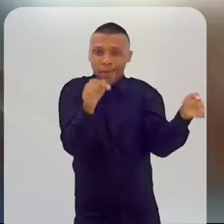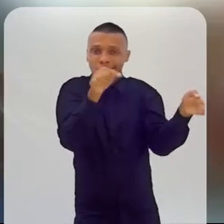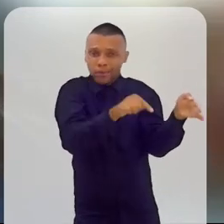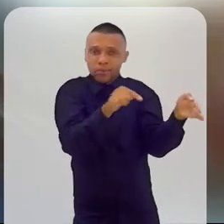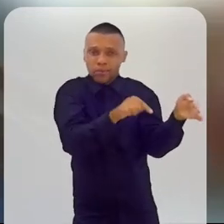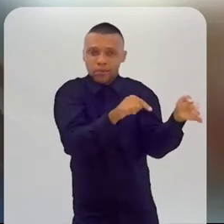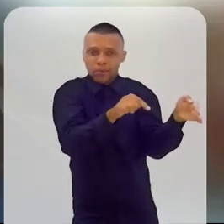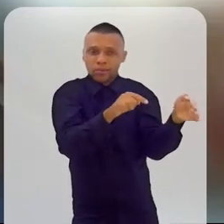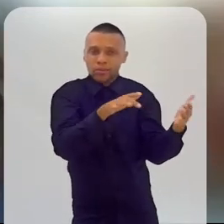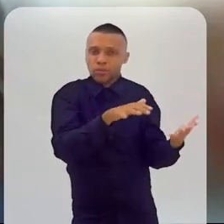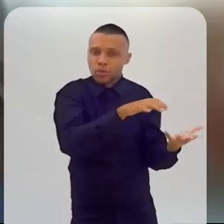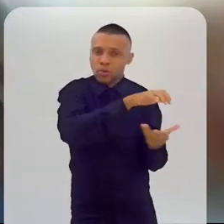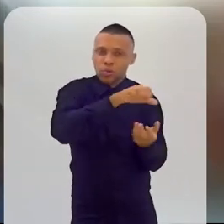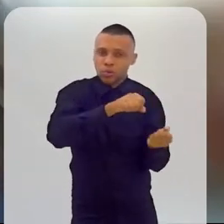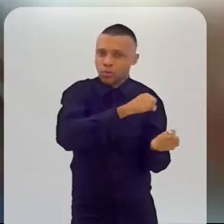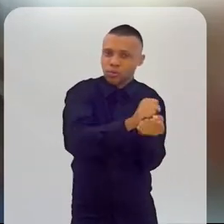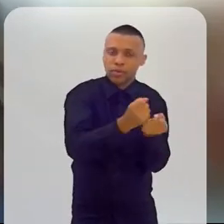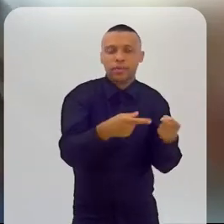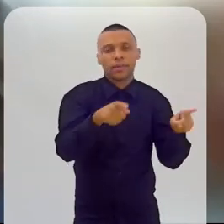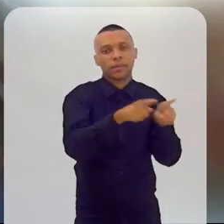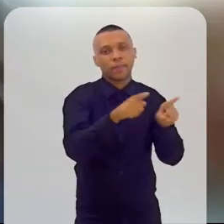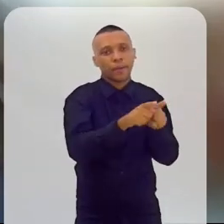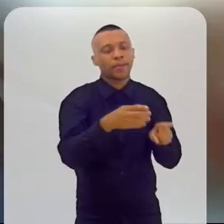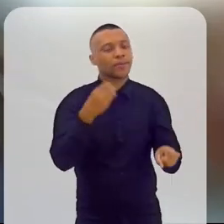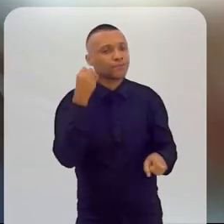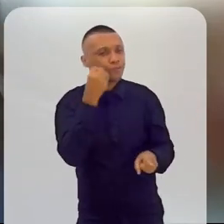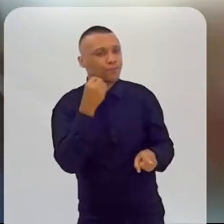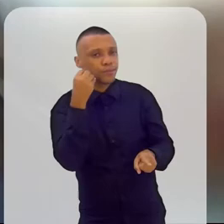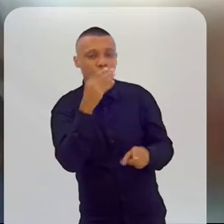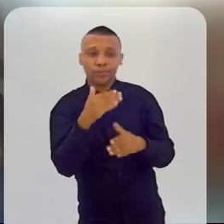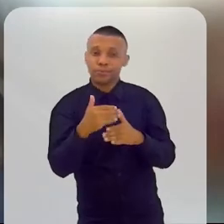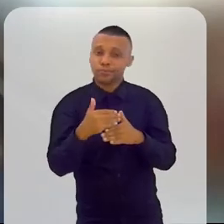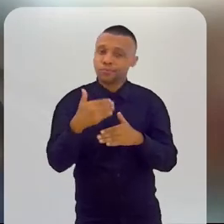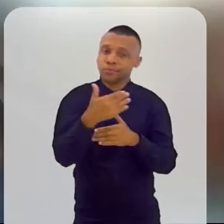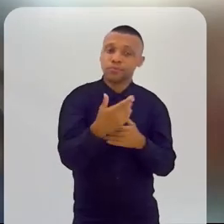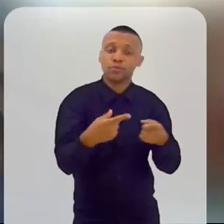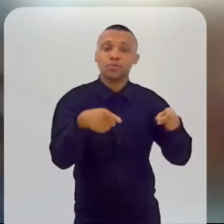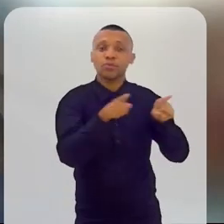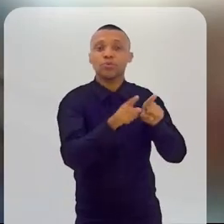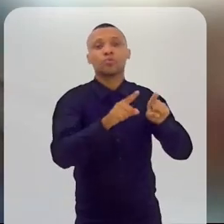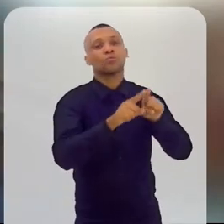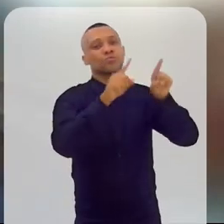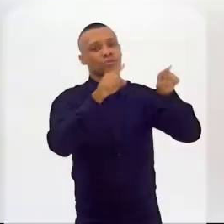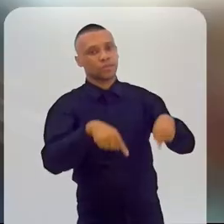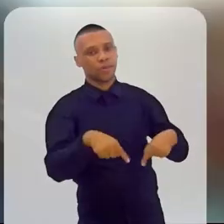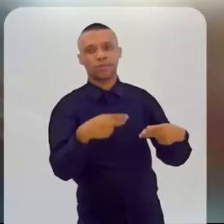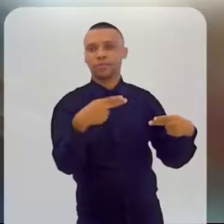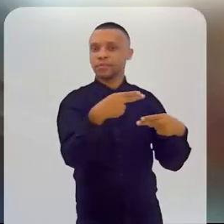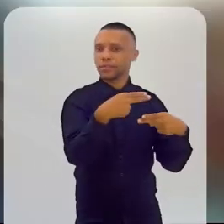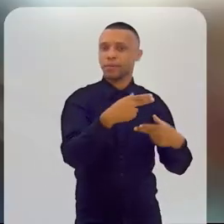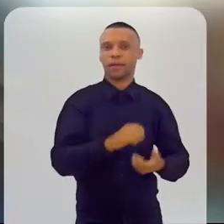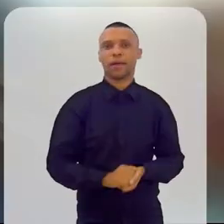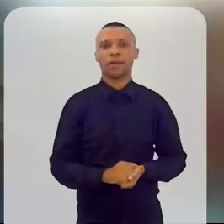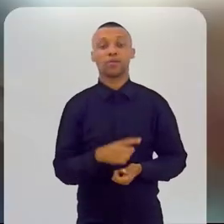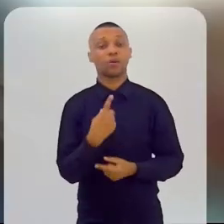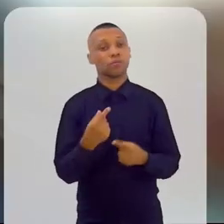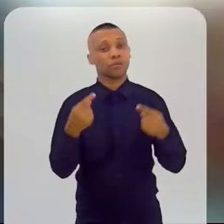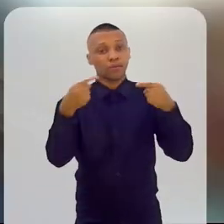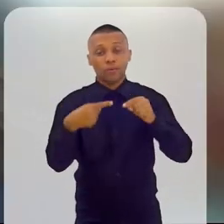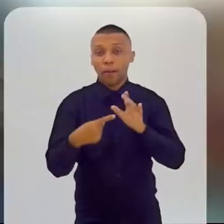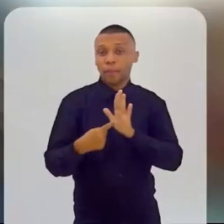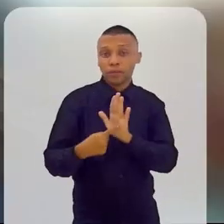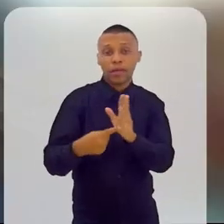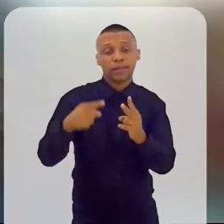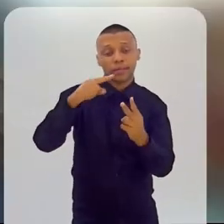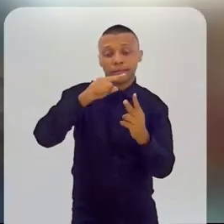Sustentabilidade, como no seu dia a dia junto aos colaboradores do Sebrae. Nosso grande desafio é levar